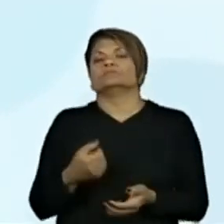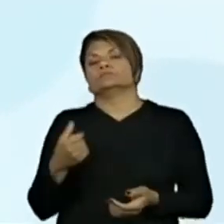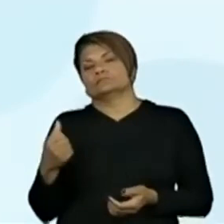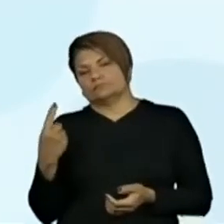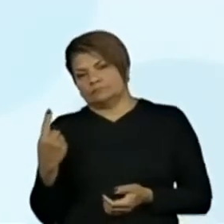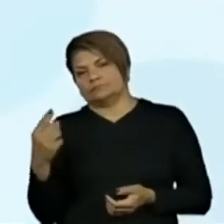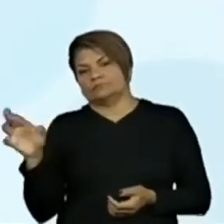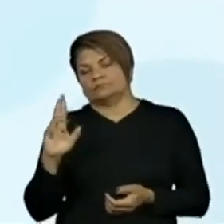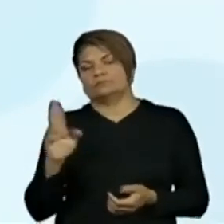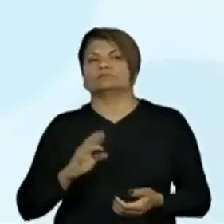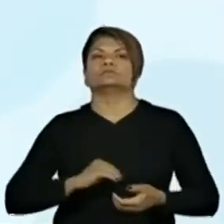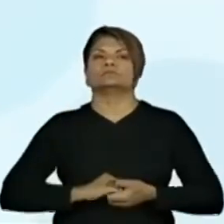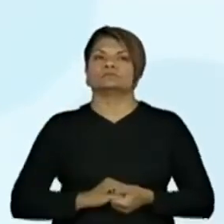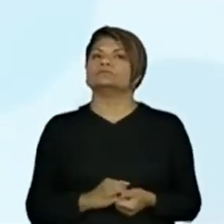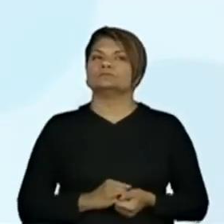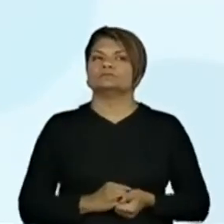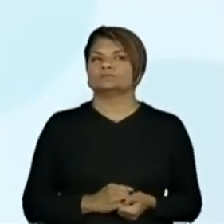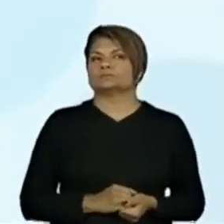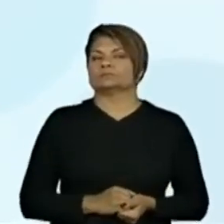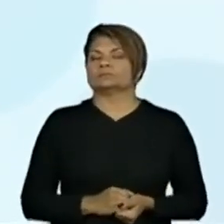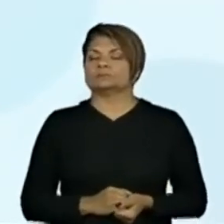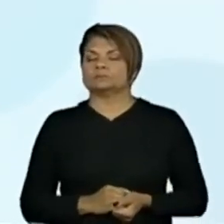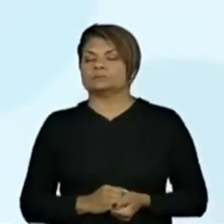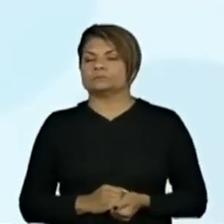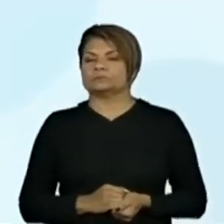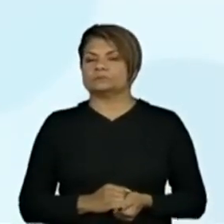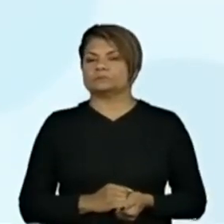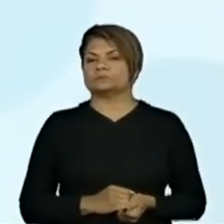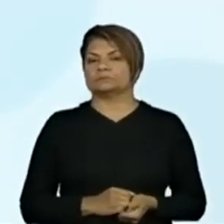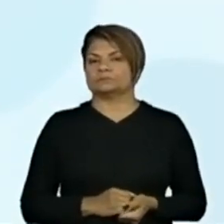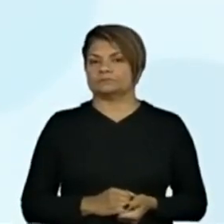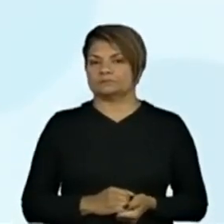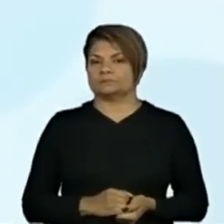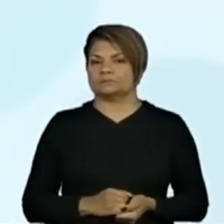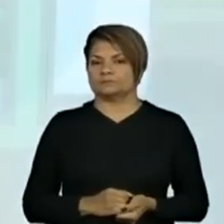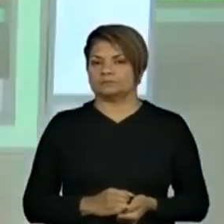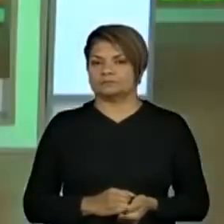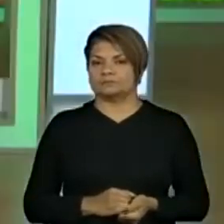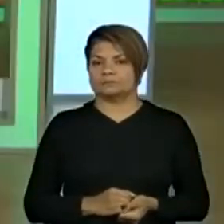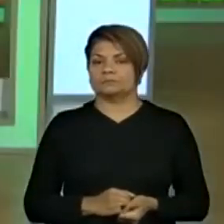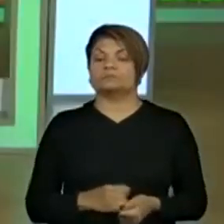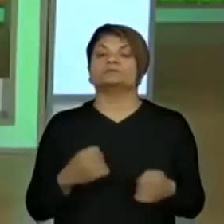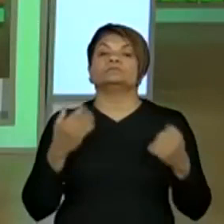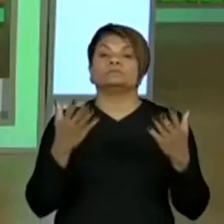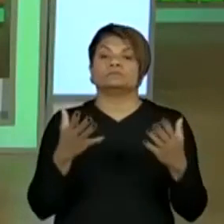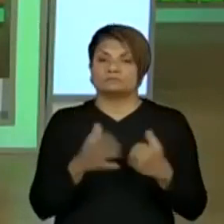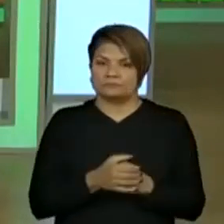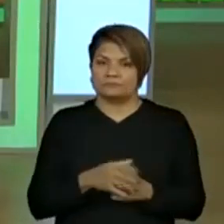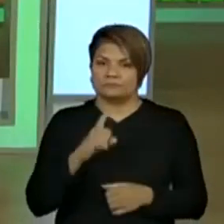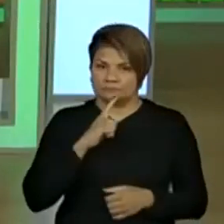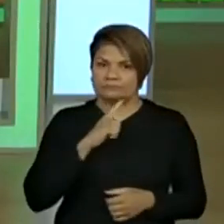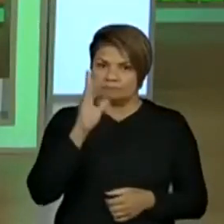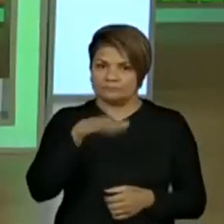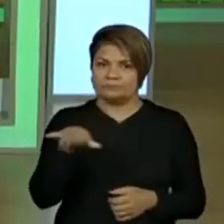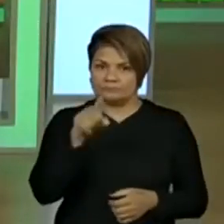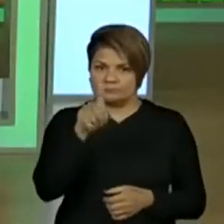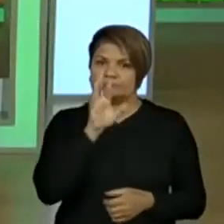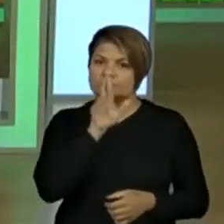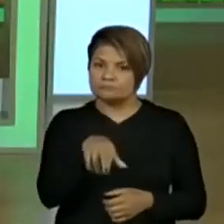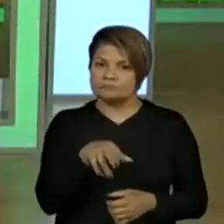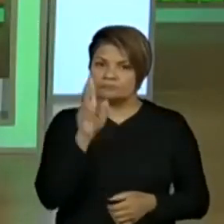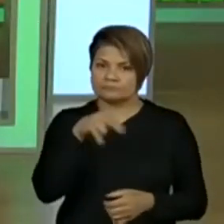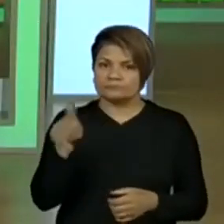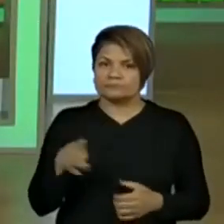são necessárias para completar um real? E aí, tem aluno aí respondendo, Pro?